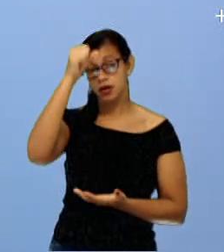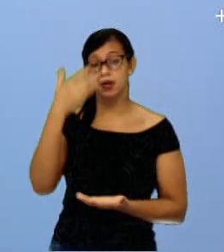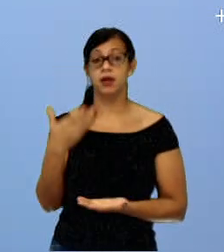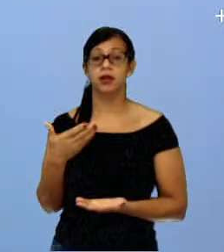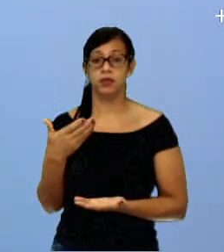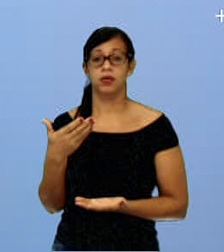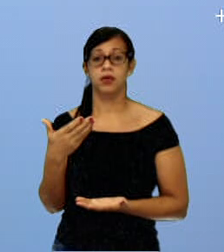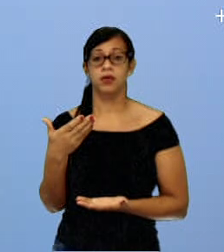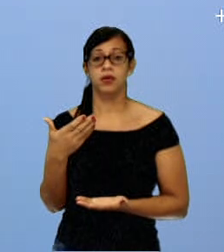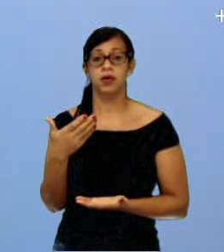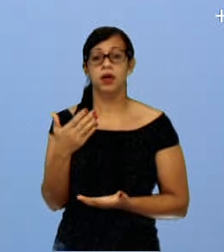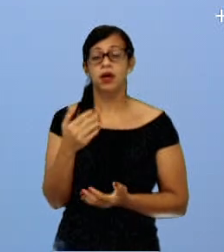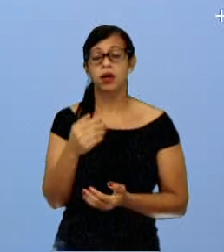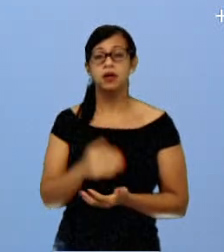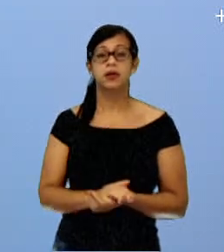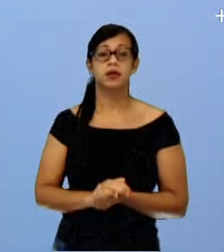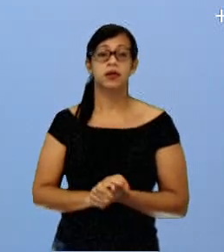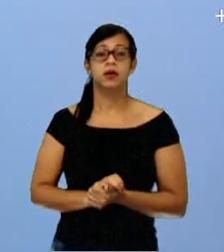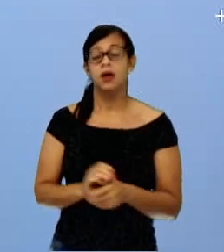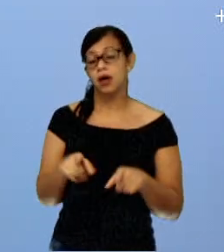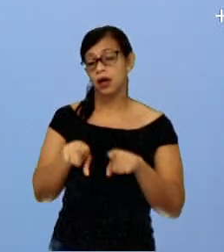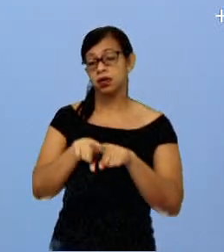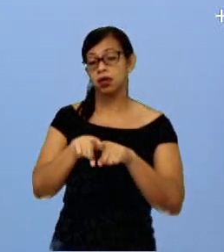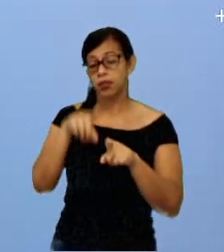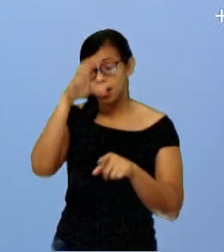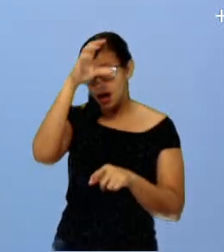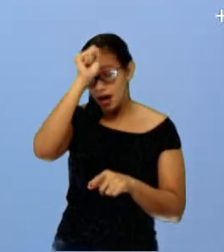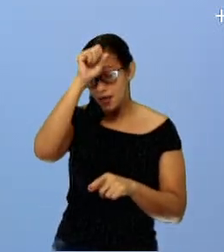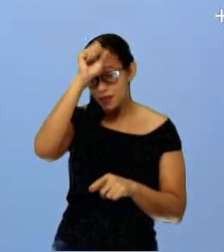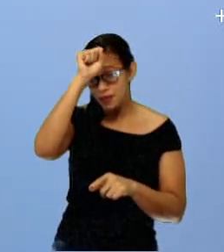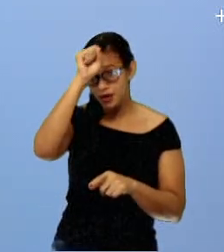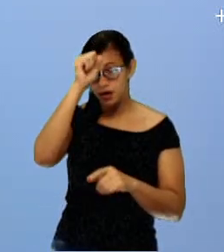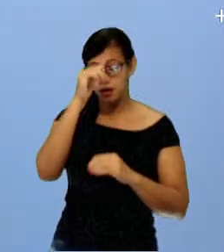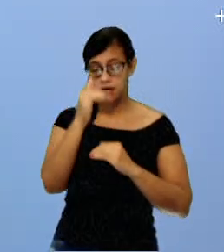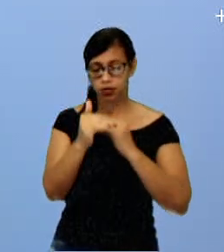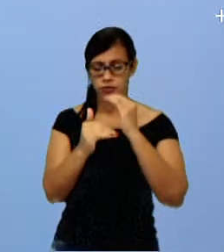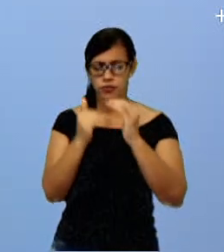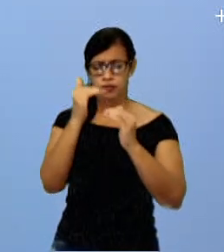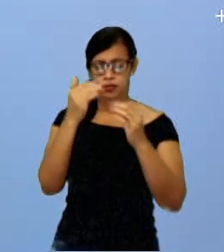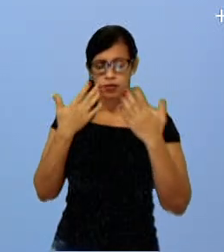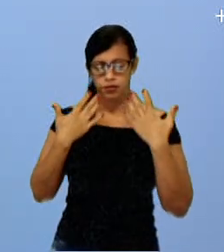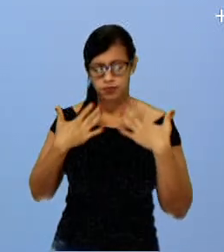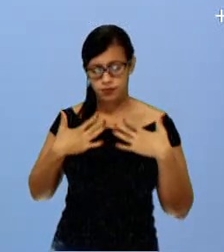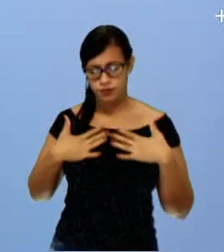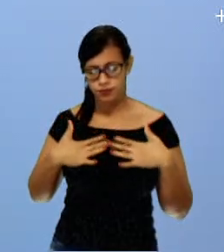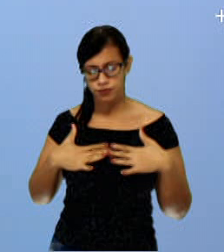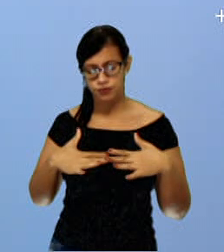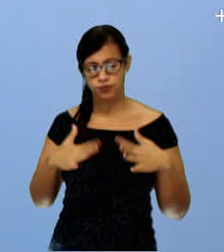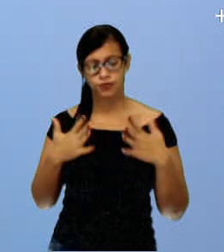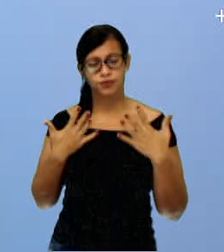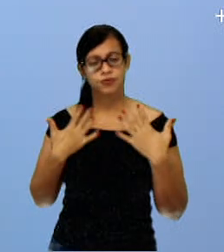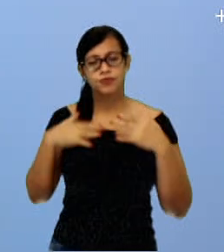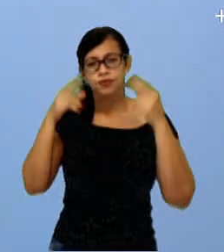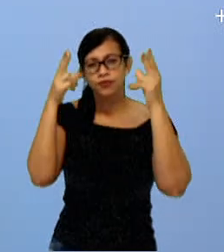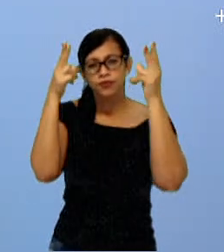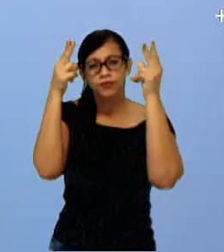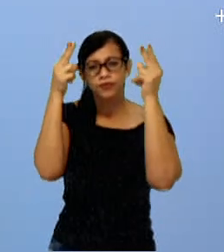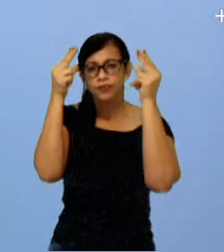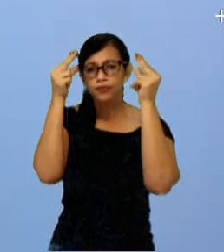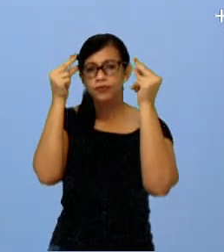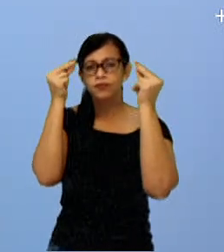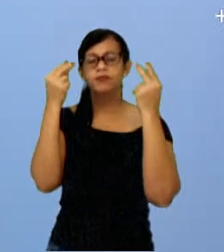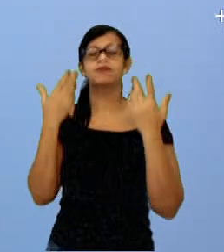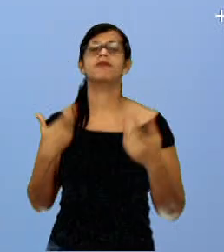a paciência, né, que precisa ter, né, para pintar a humanidade e a simplicidade, que são elementos zen budistas. Então,